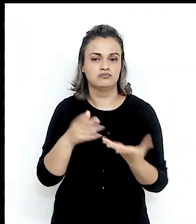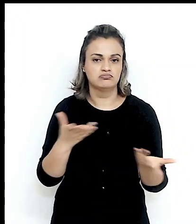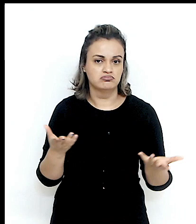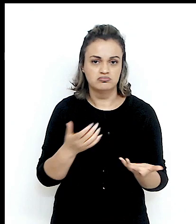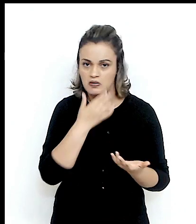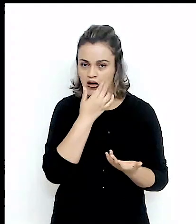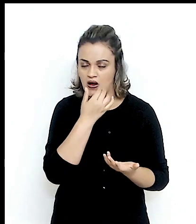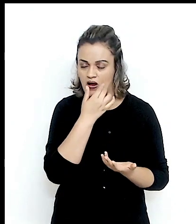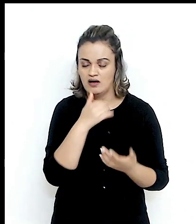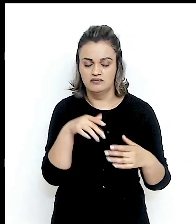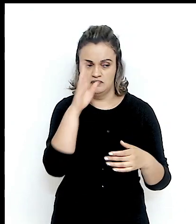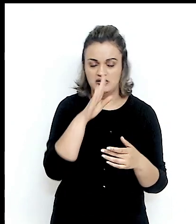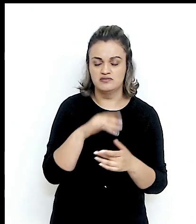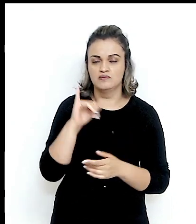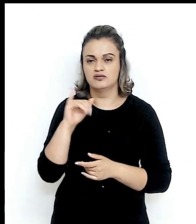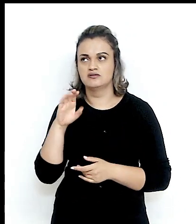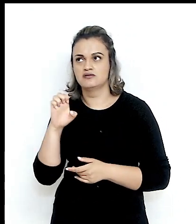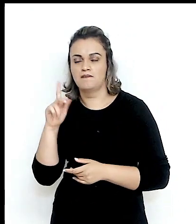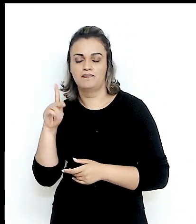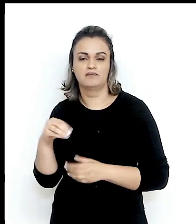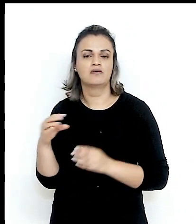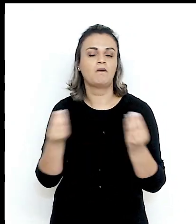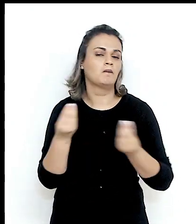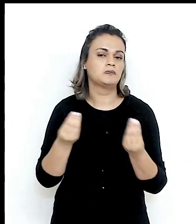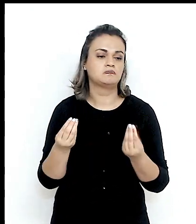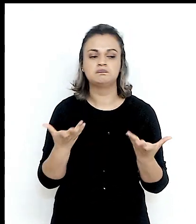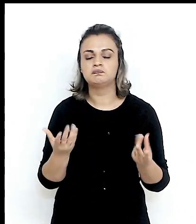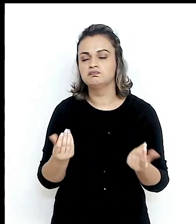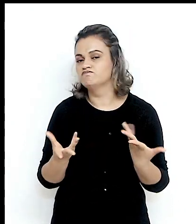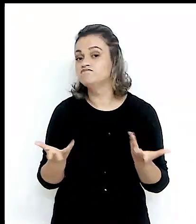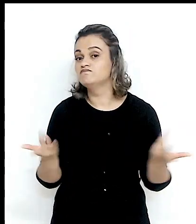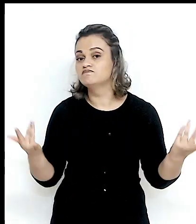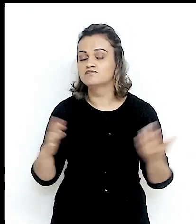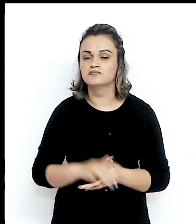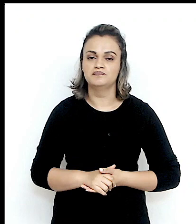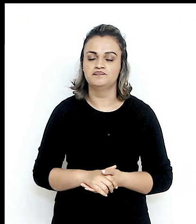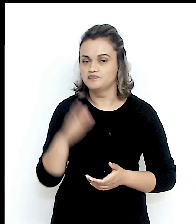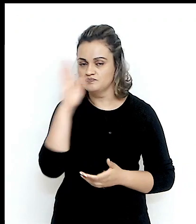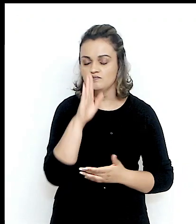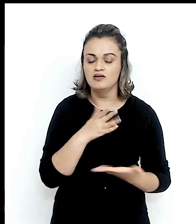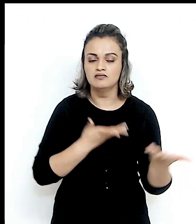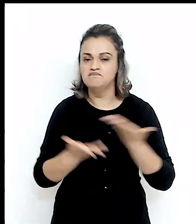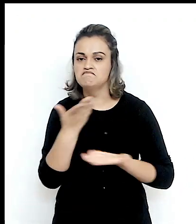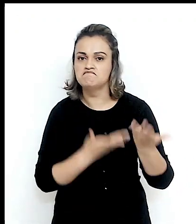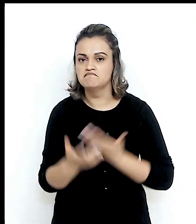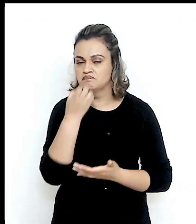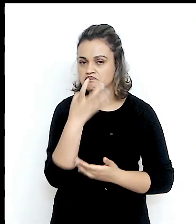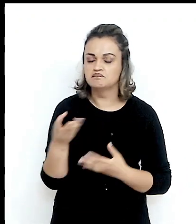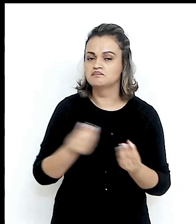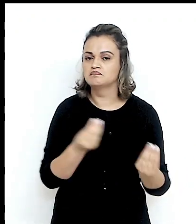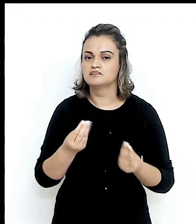RCEP e o Brasil, como o Brasil poderia se relacionar, se beneficiar de alguma maneira